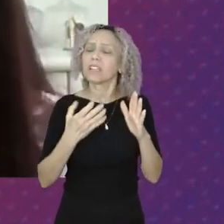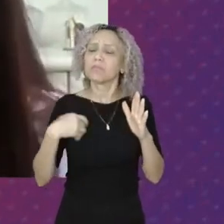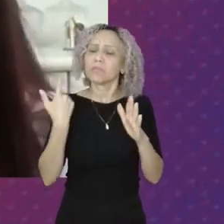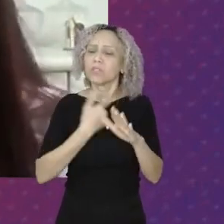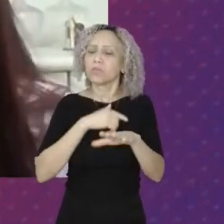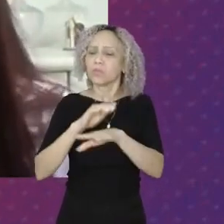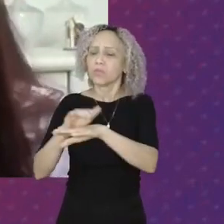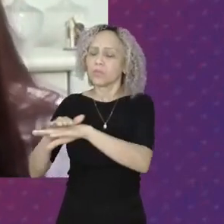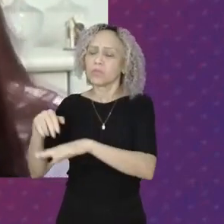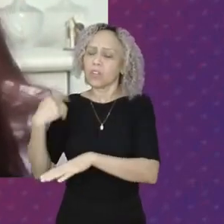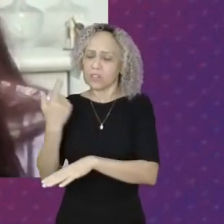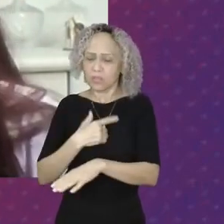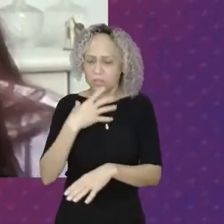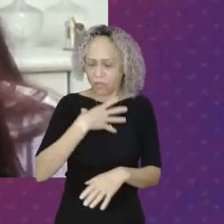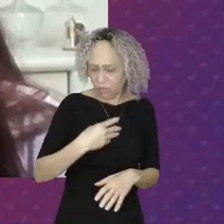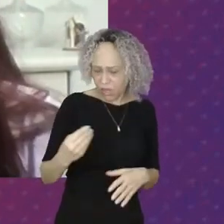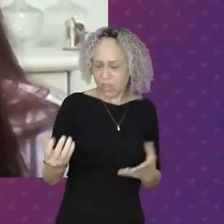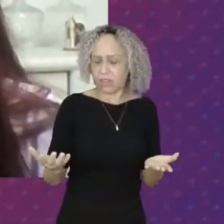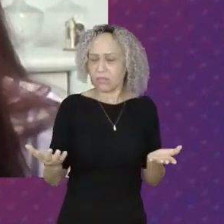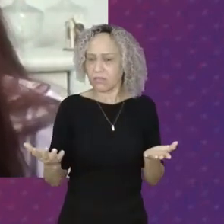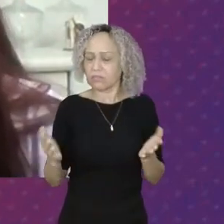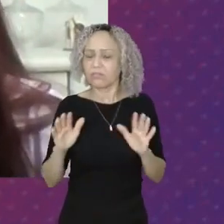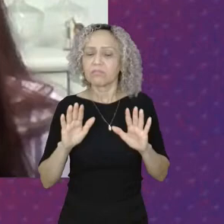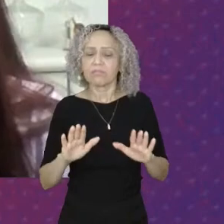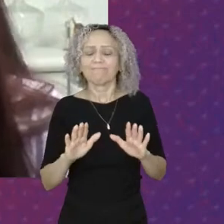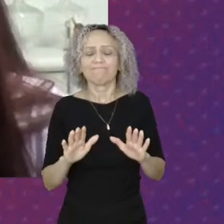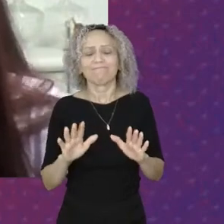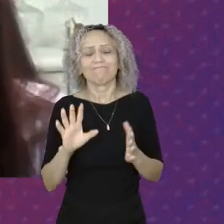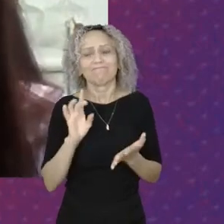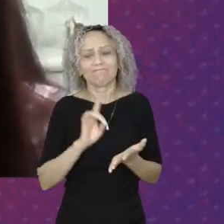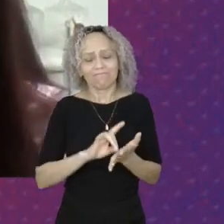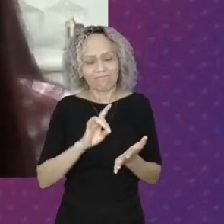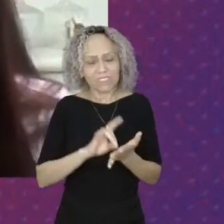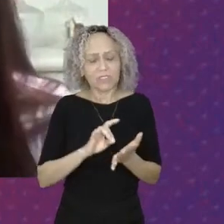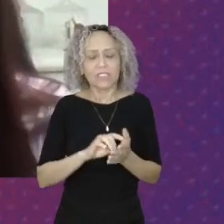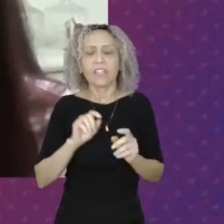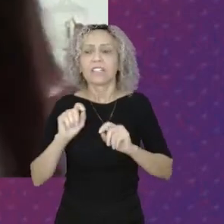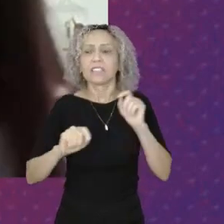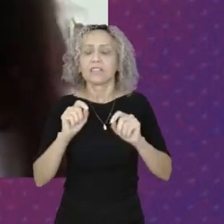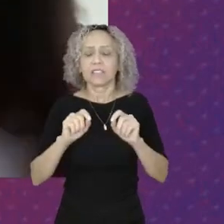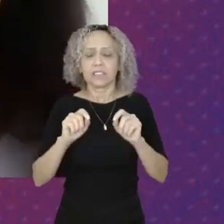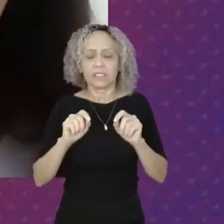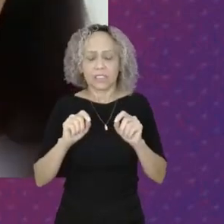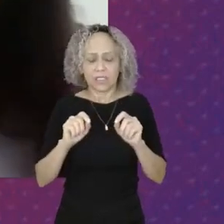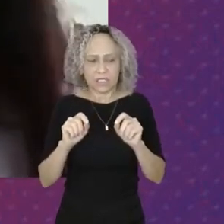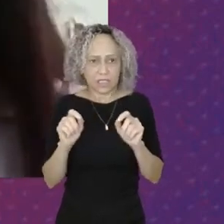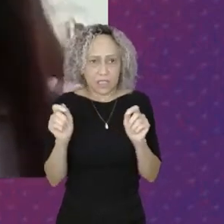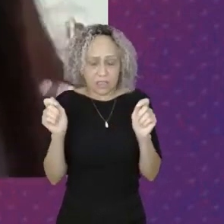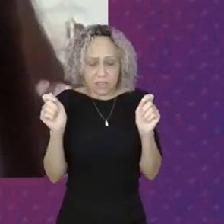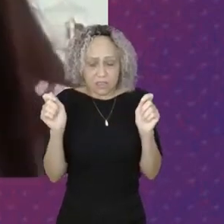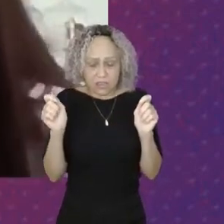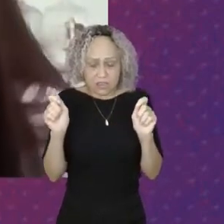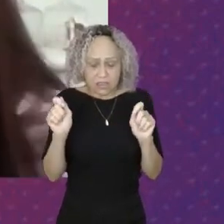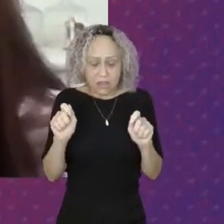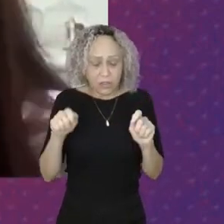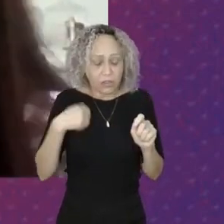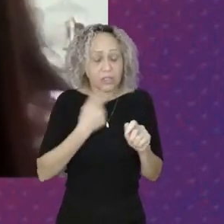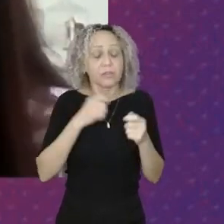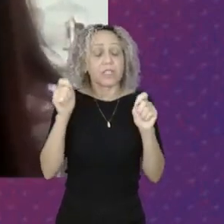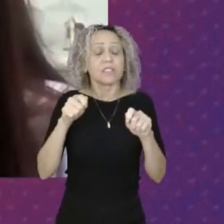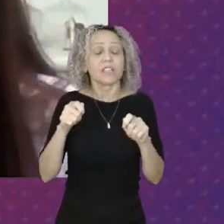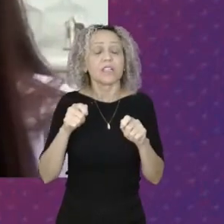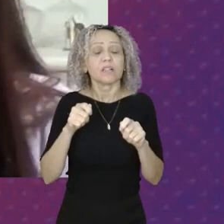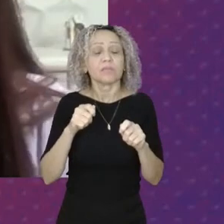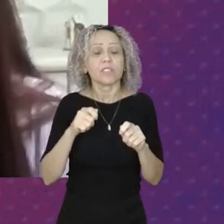Filhos E isso Ele realmente Parte Dessa necessidade De termos Essas políticas